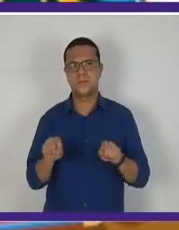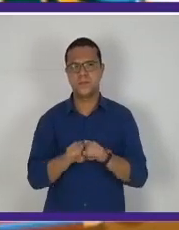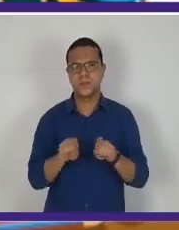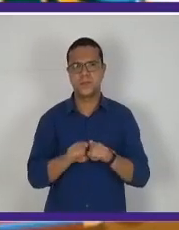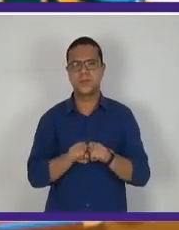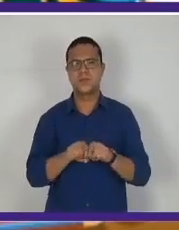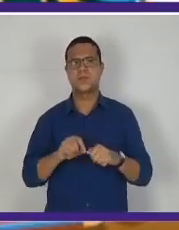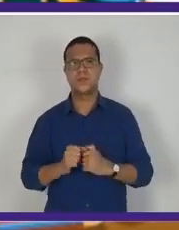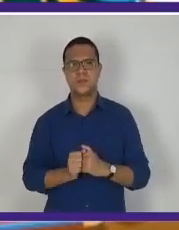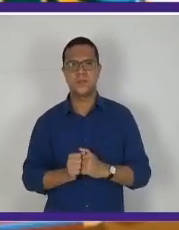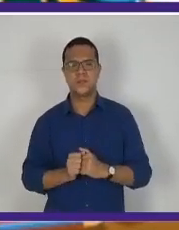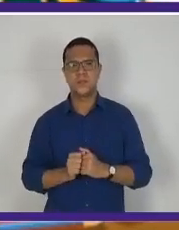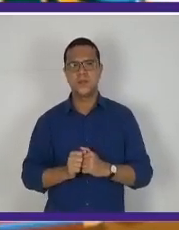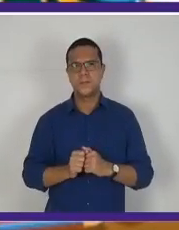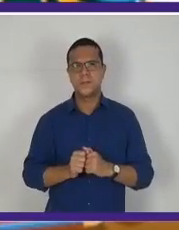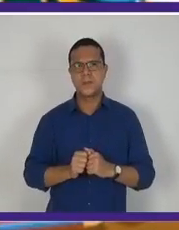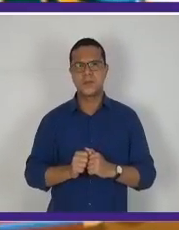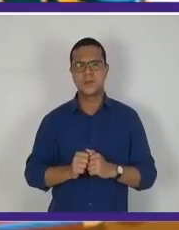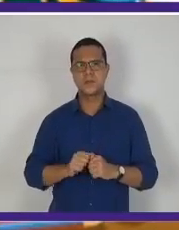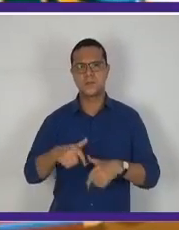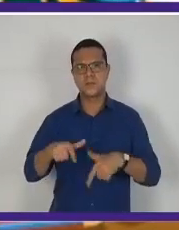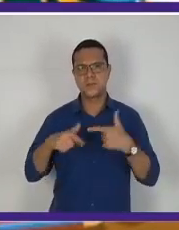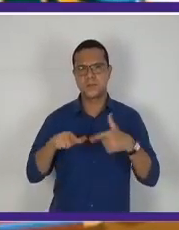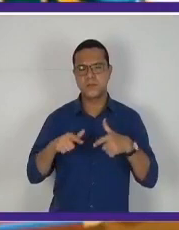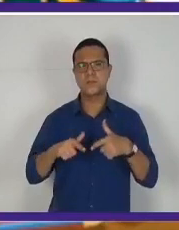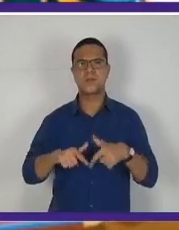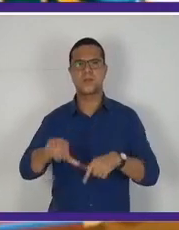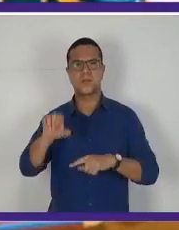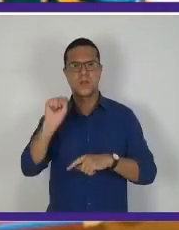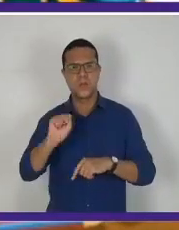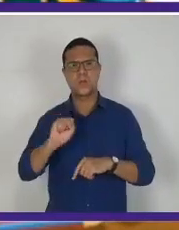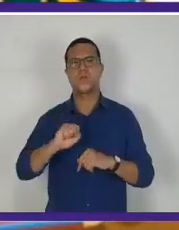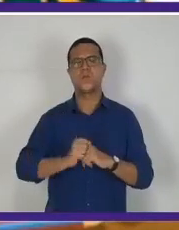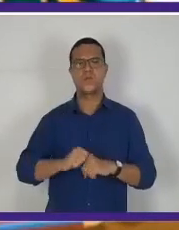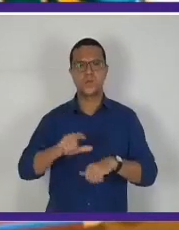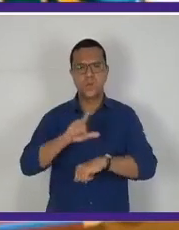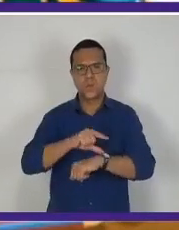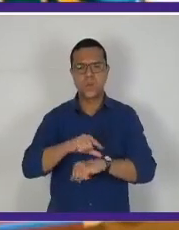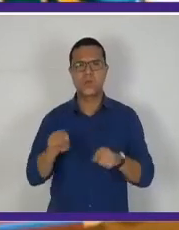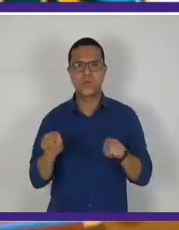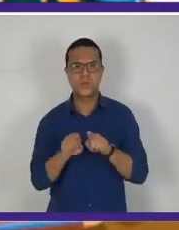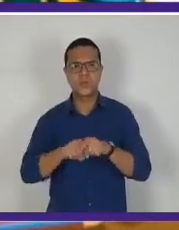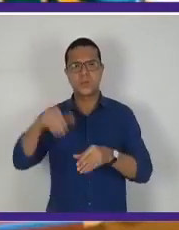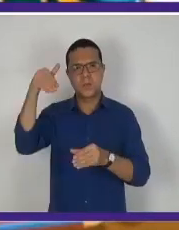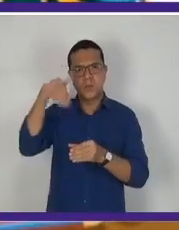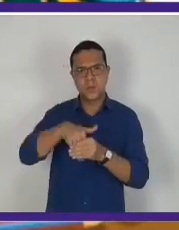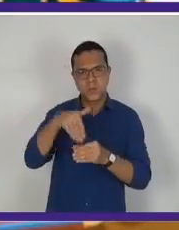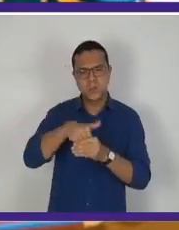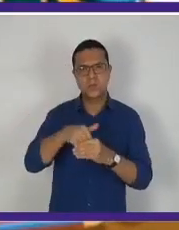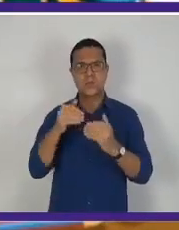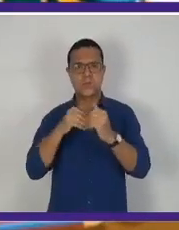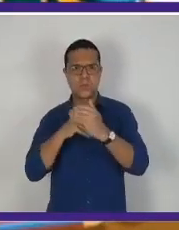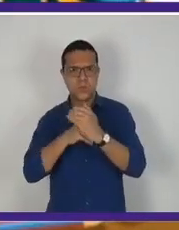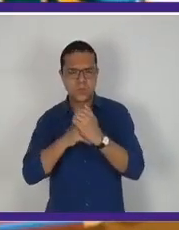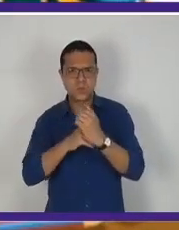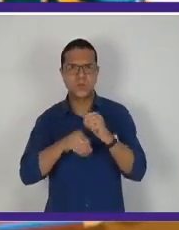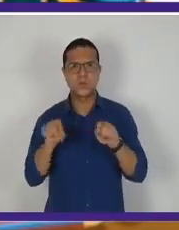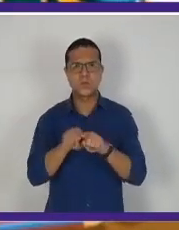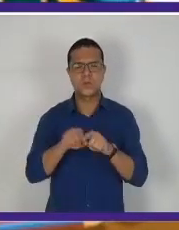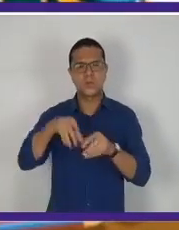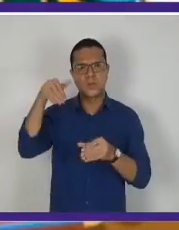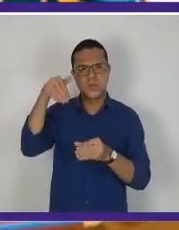horas diárias, férias remuneradas e descanso semanal. Ela trazia ainda o voto secreto e o sufrágio feminino,